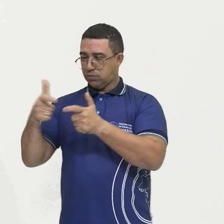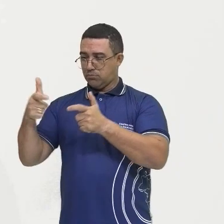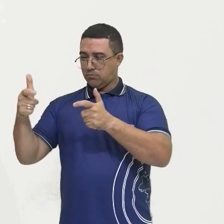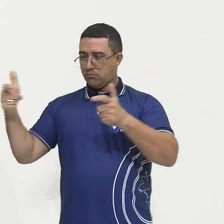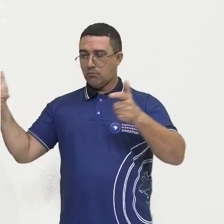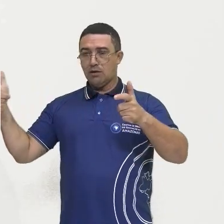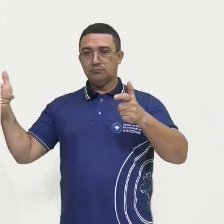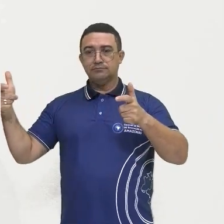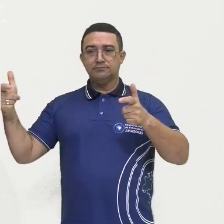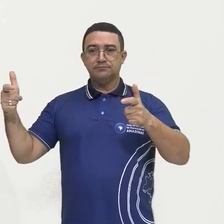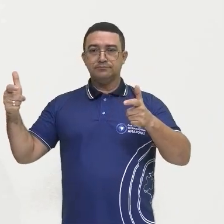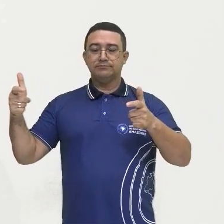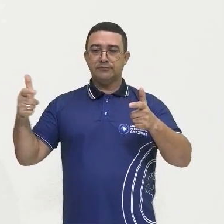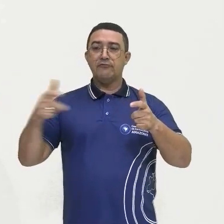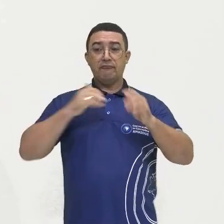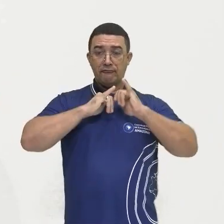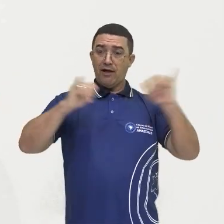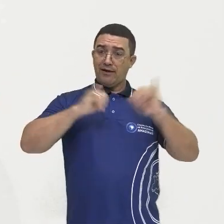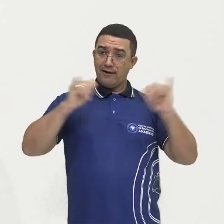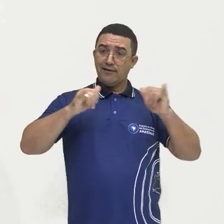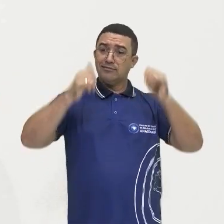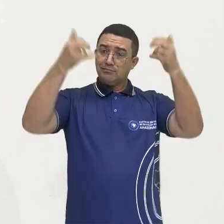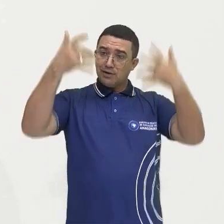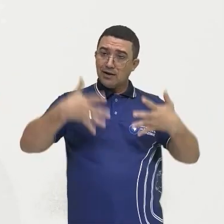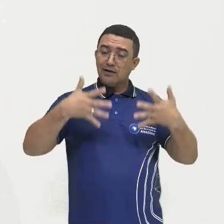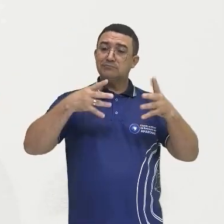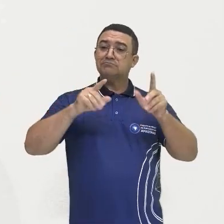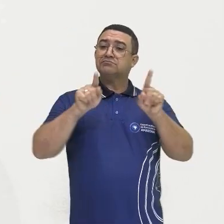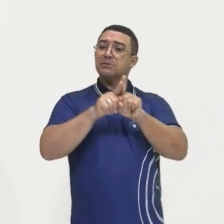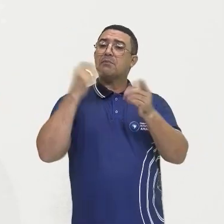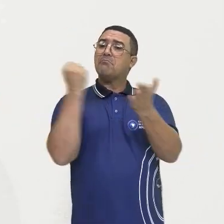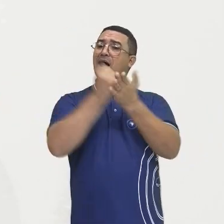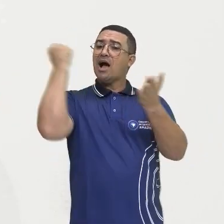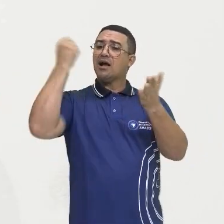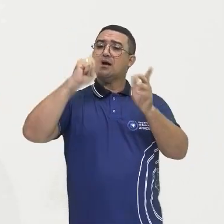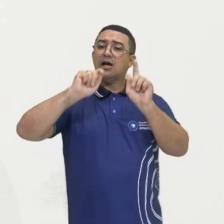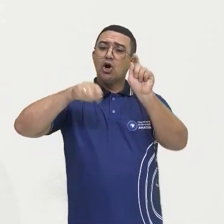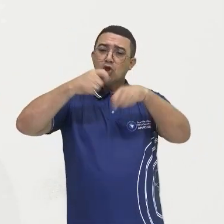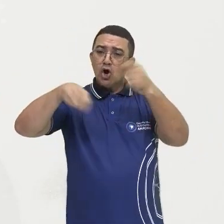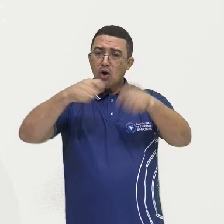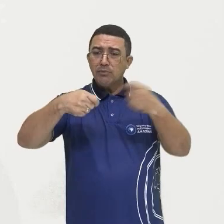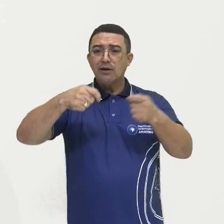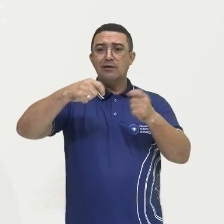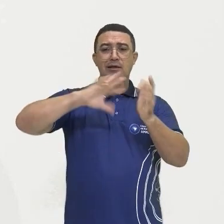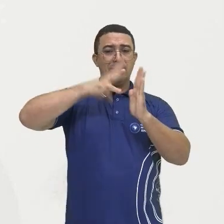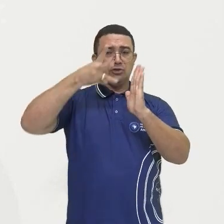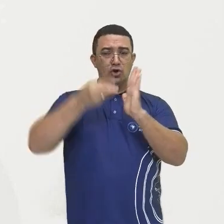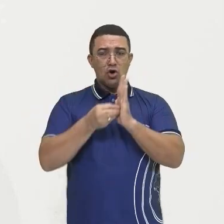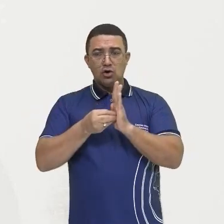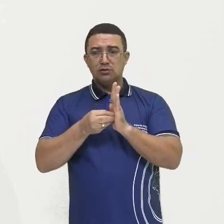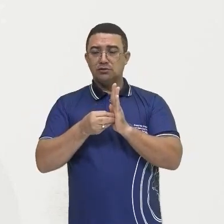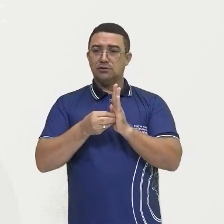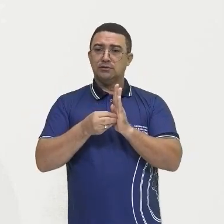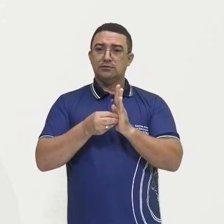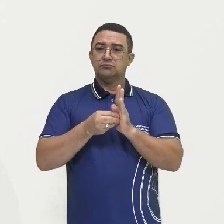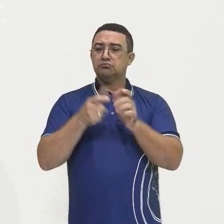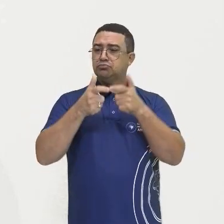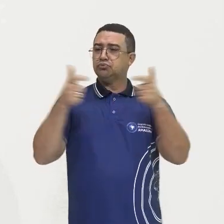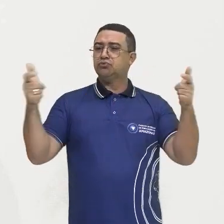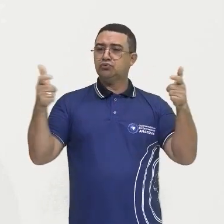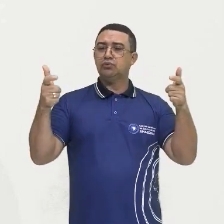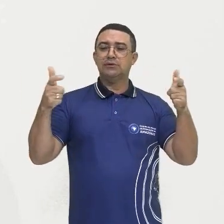crescimento das cidades, o marco, marcos econômicos, né? Para a Amazônia, o crescimento aí da nossa